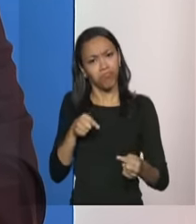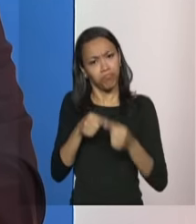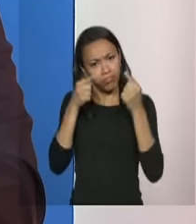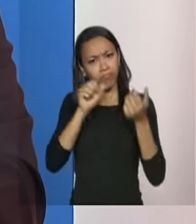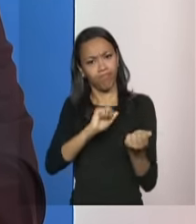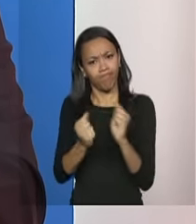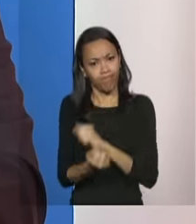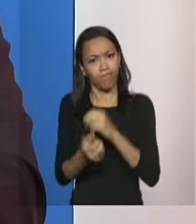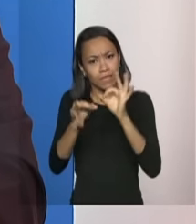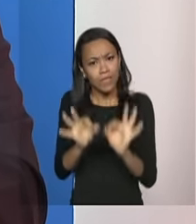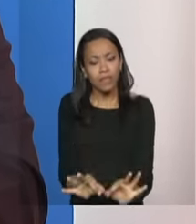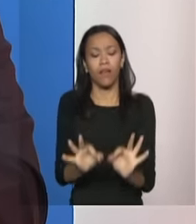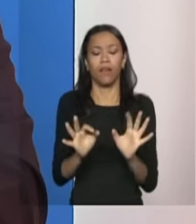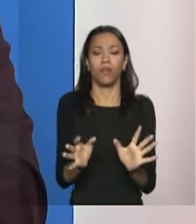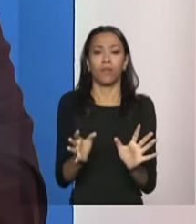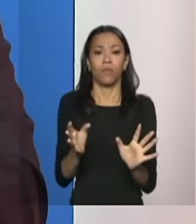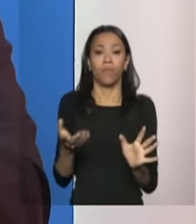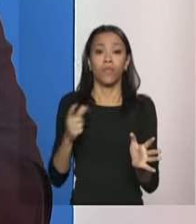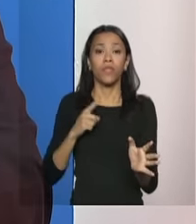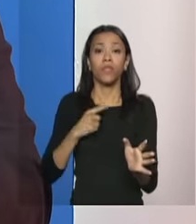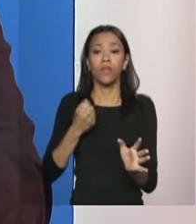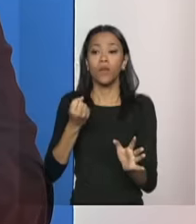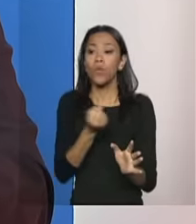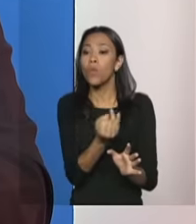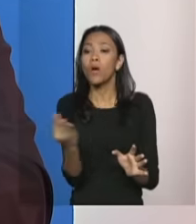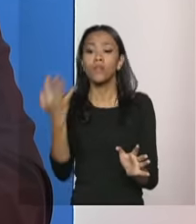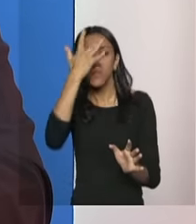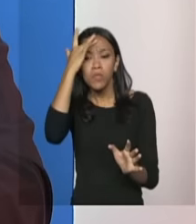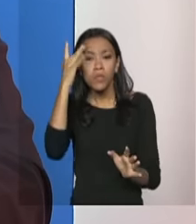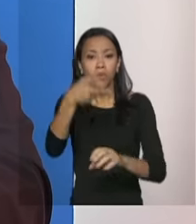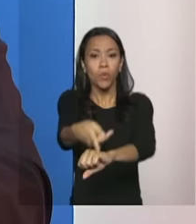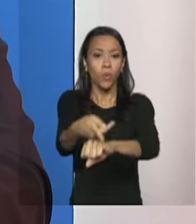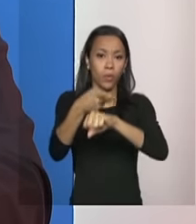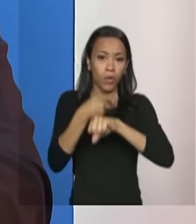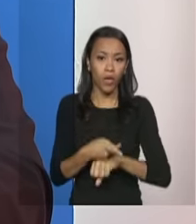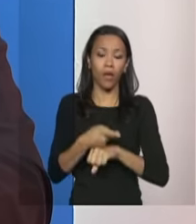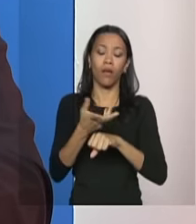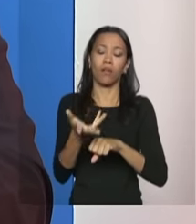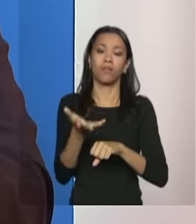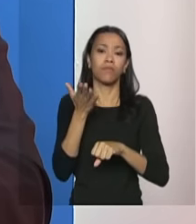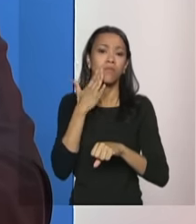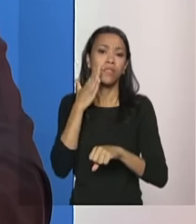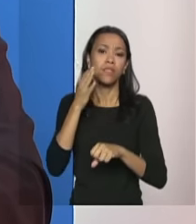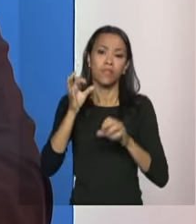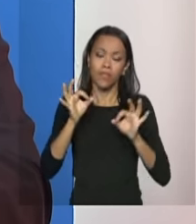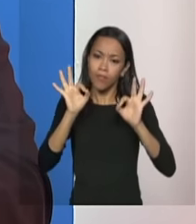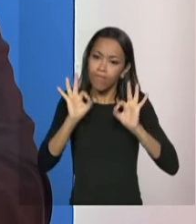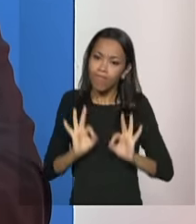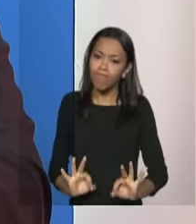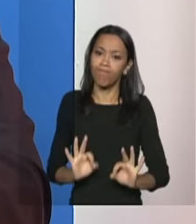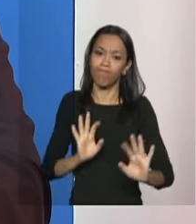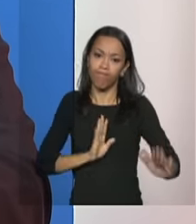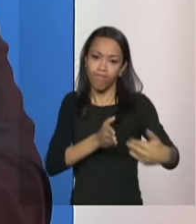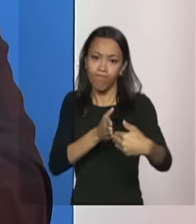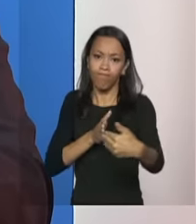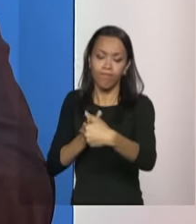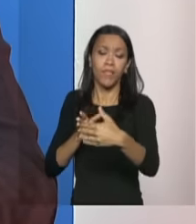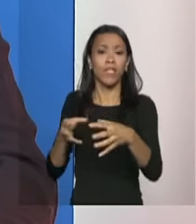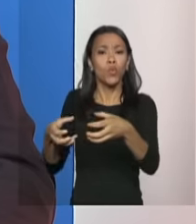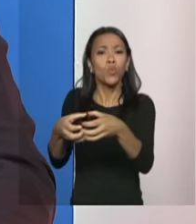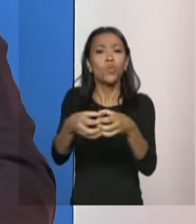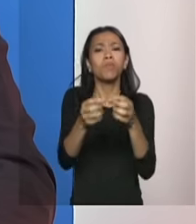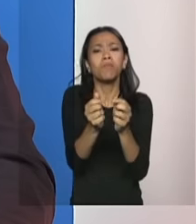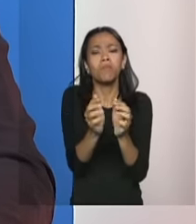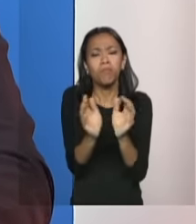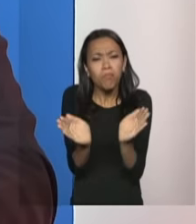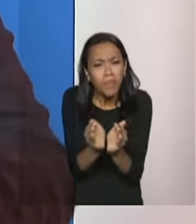porte e na quantidade também de forma que possa atender de uma forma personalizada e em pequenos grupos para não se